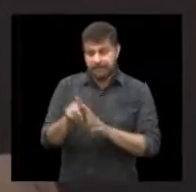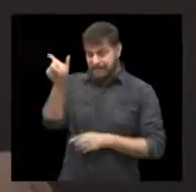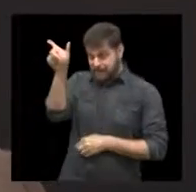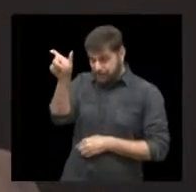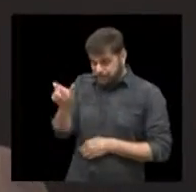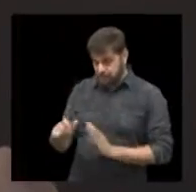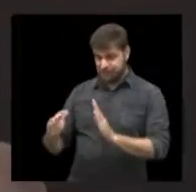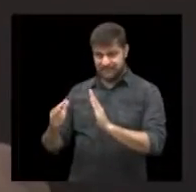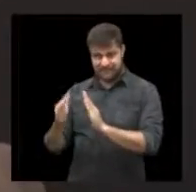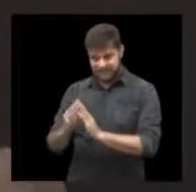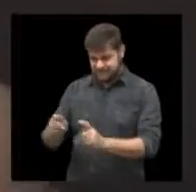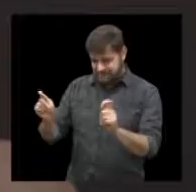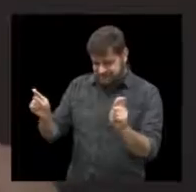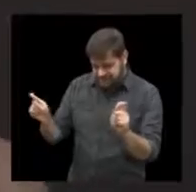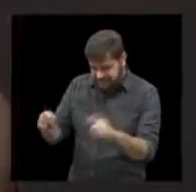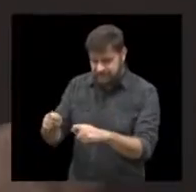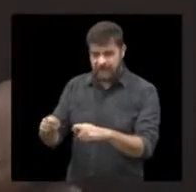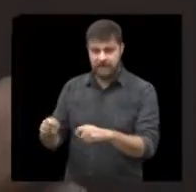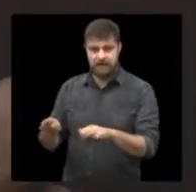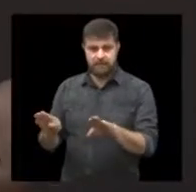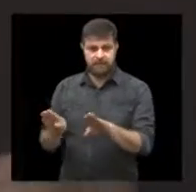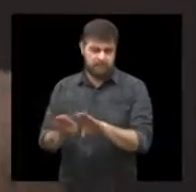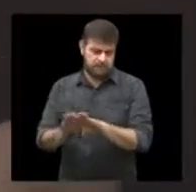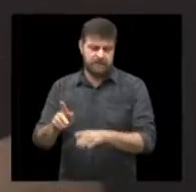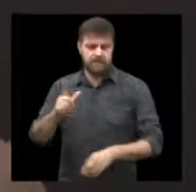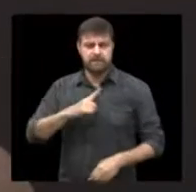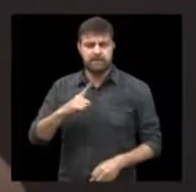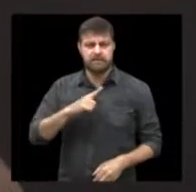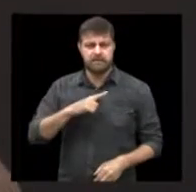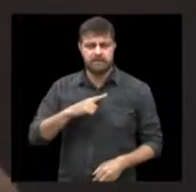ter em casa esse que é um